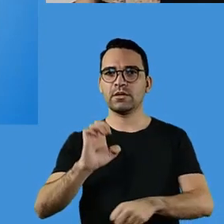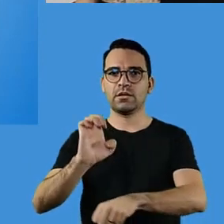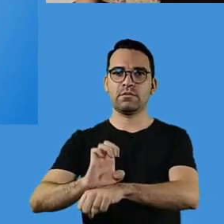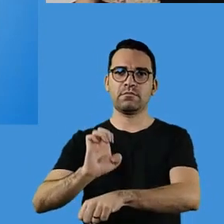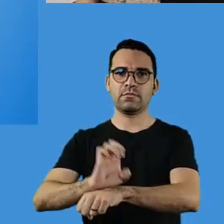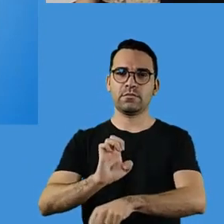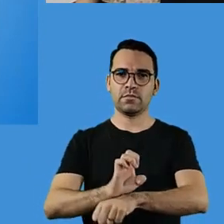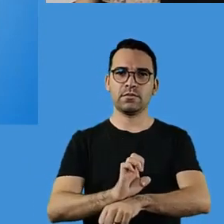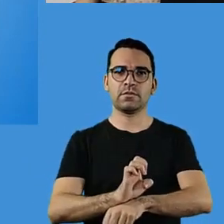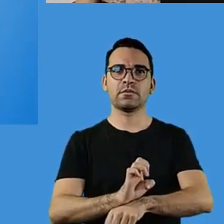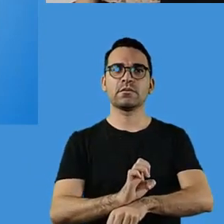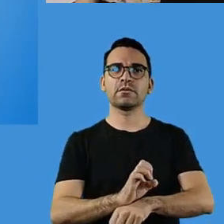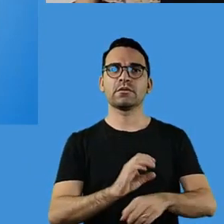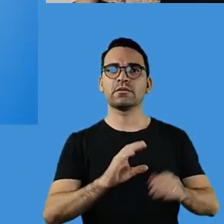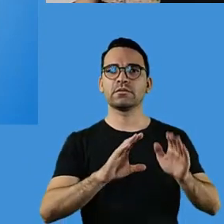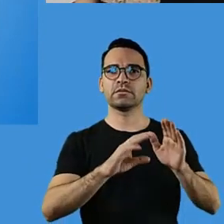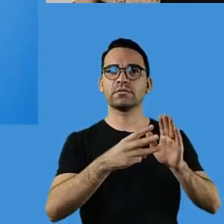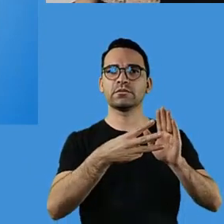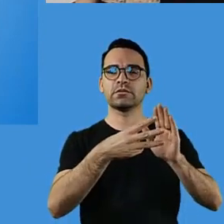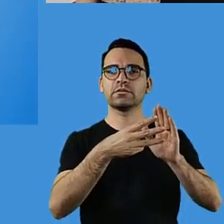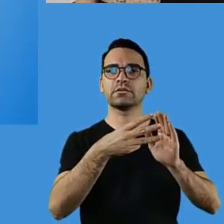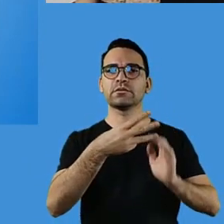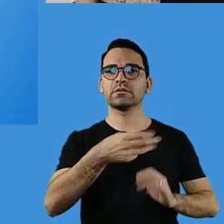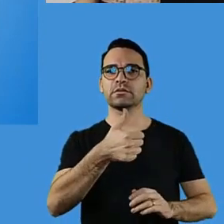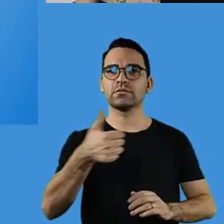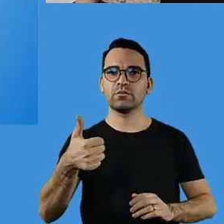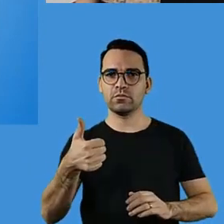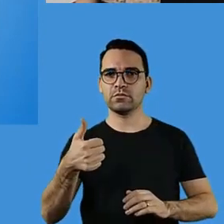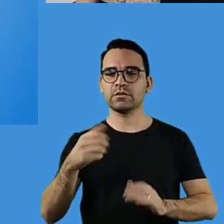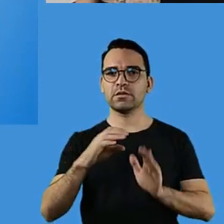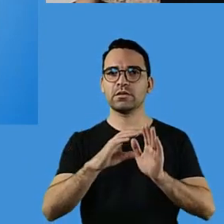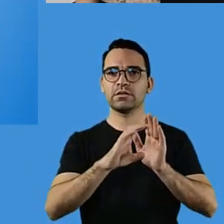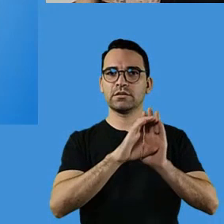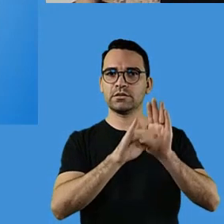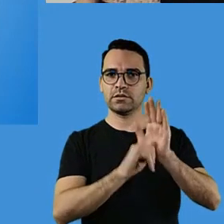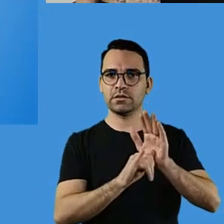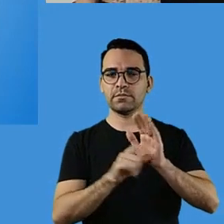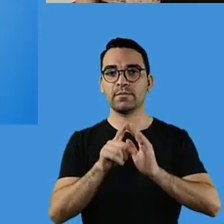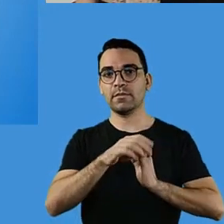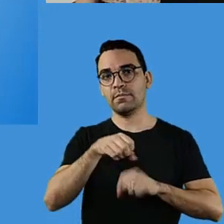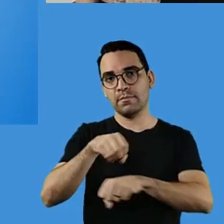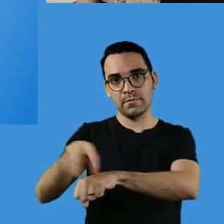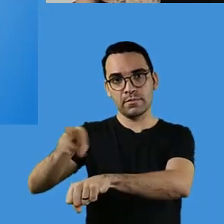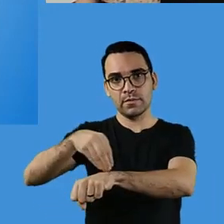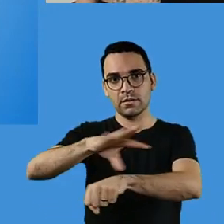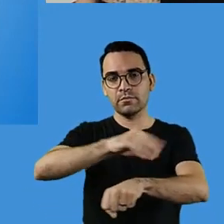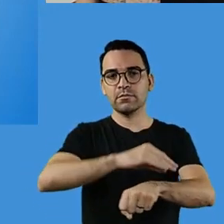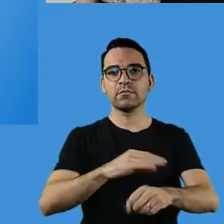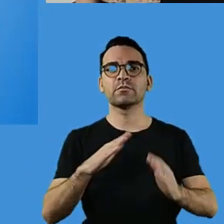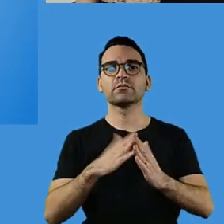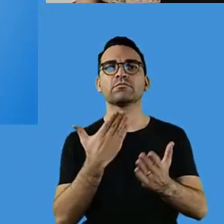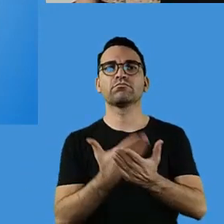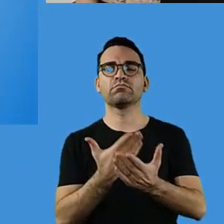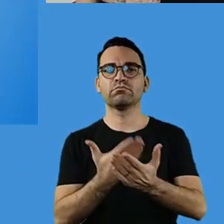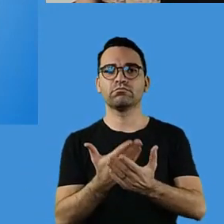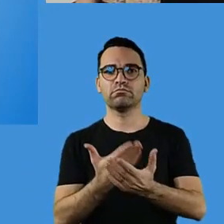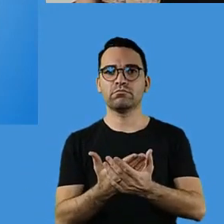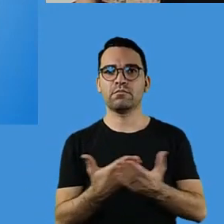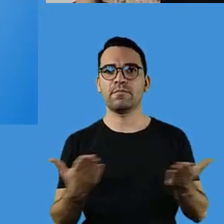para as EMEIs e da CI circular 311 para as escolas. Então, o SAEB,